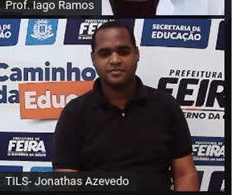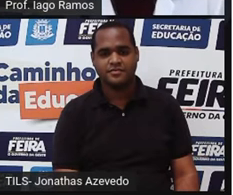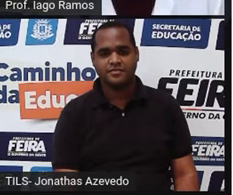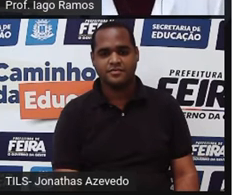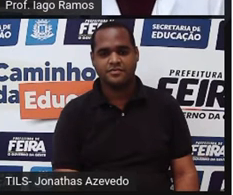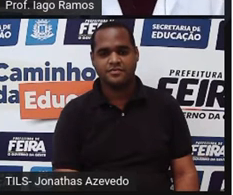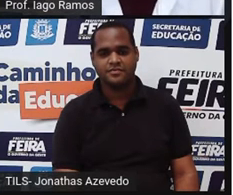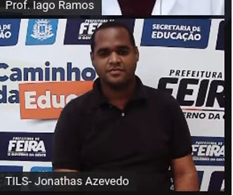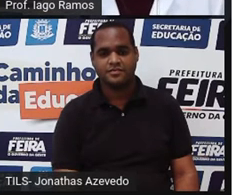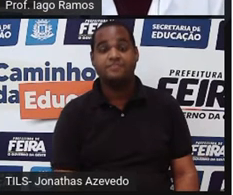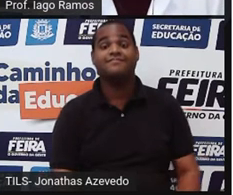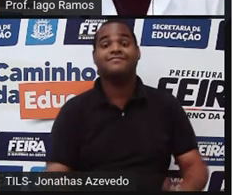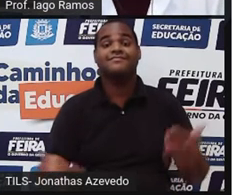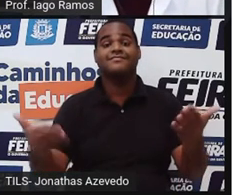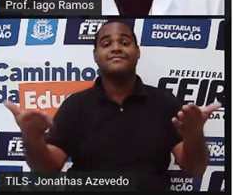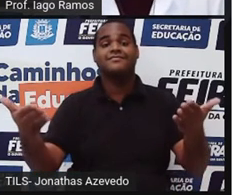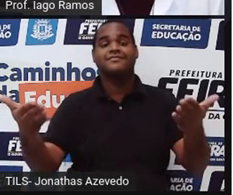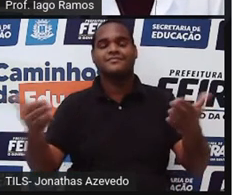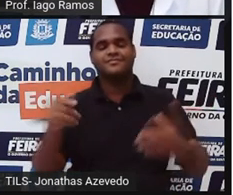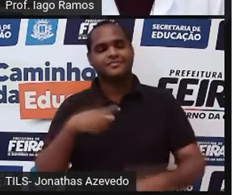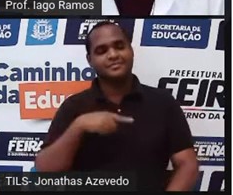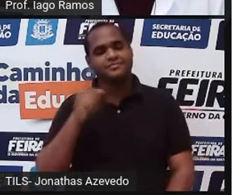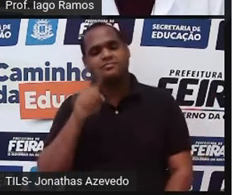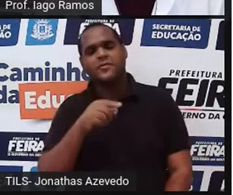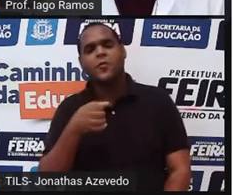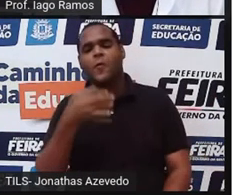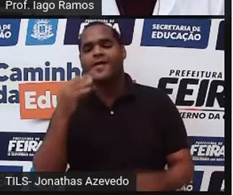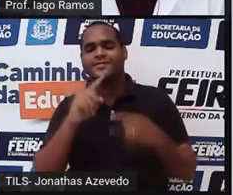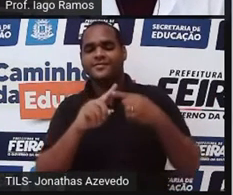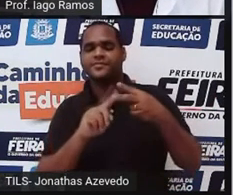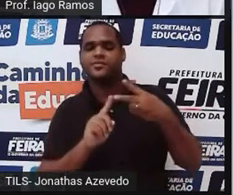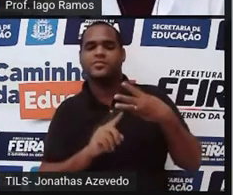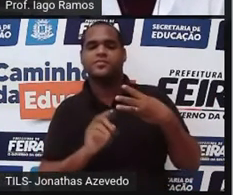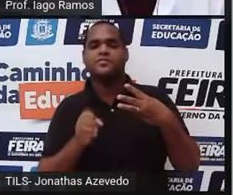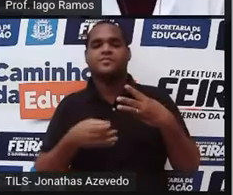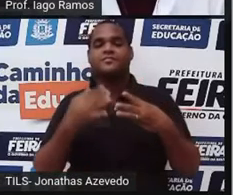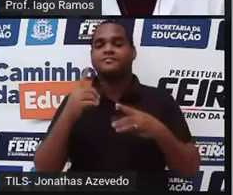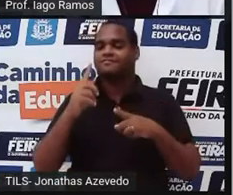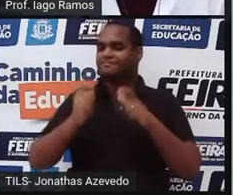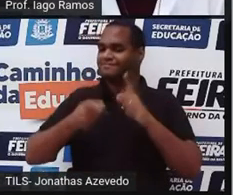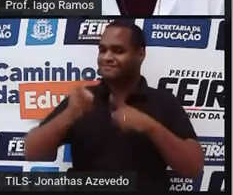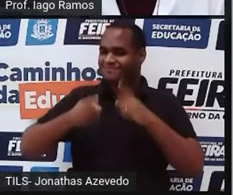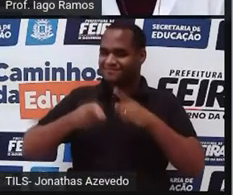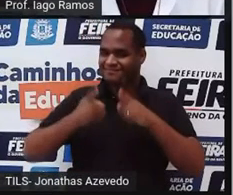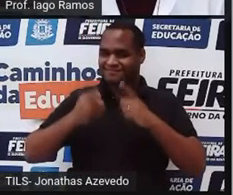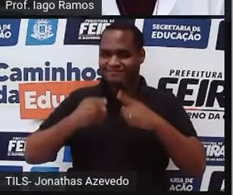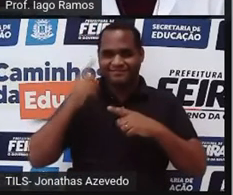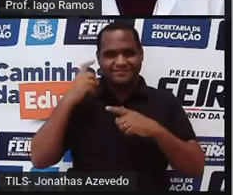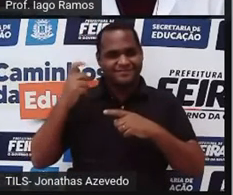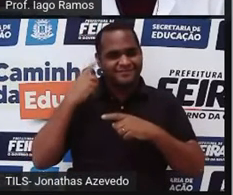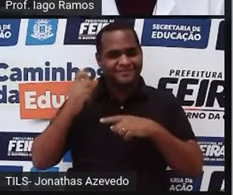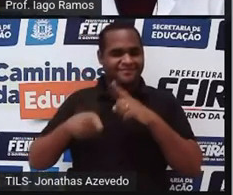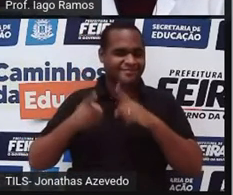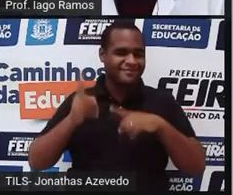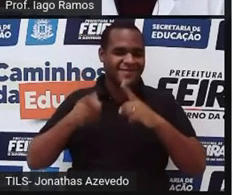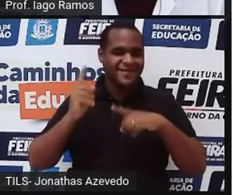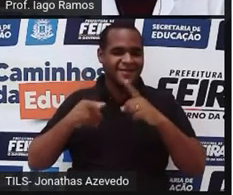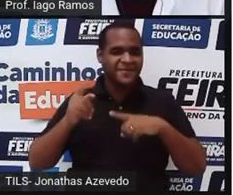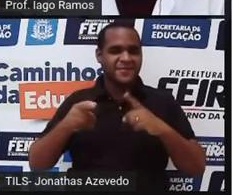E aí, qual desses números é o racional? Então, fazendo um pouquinho de suspense.